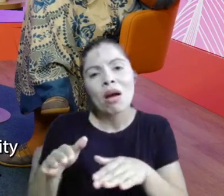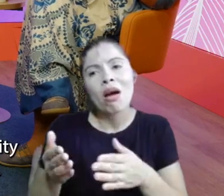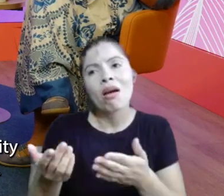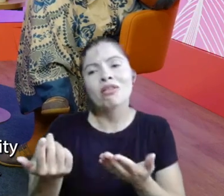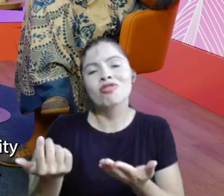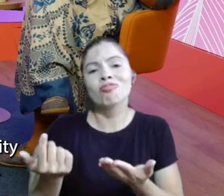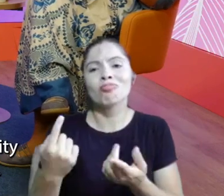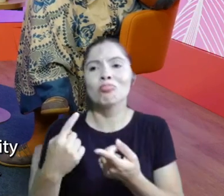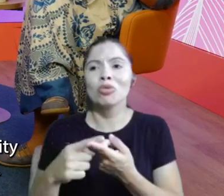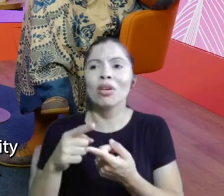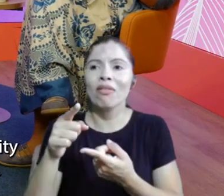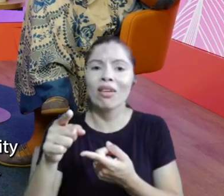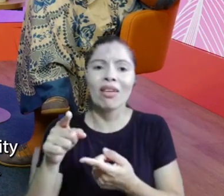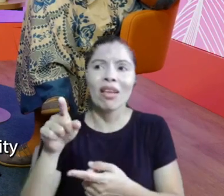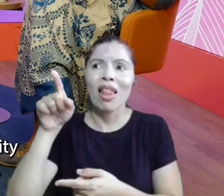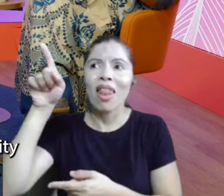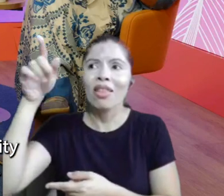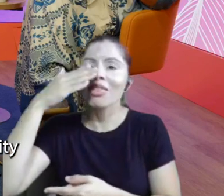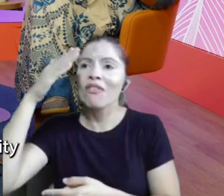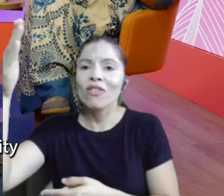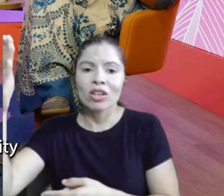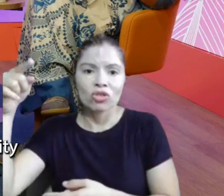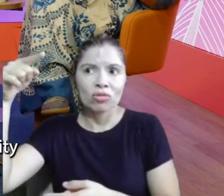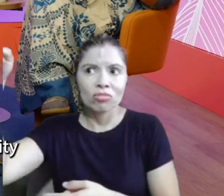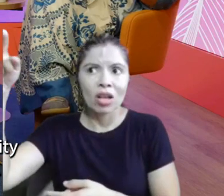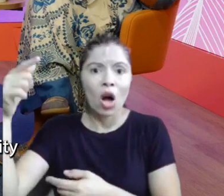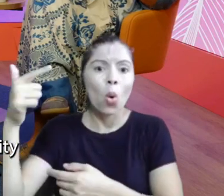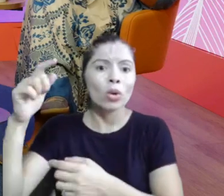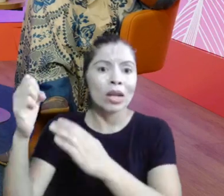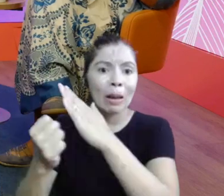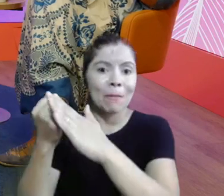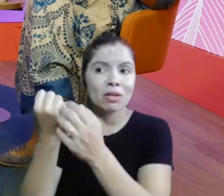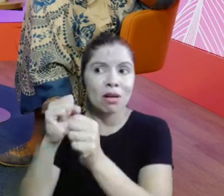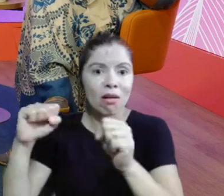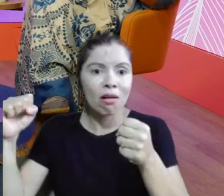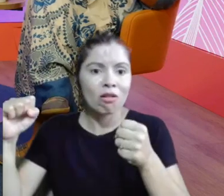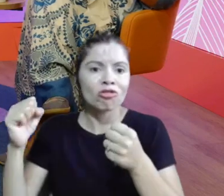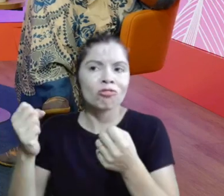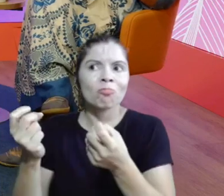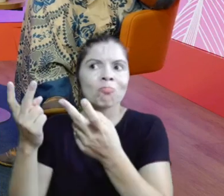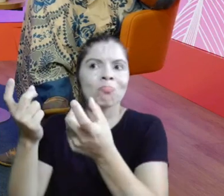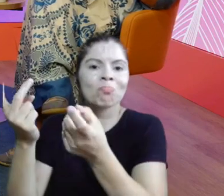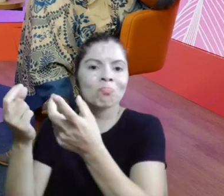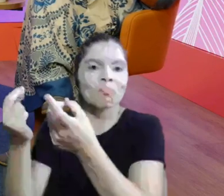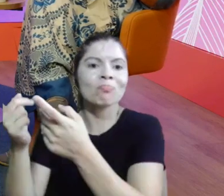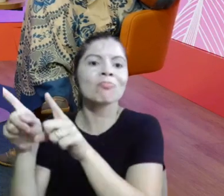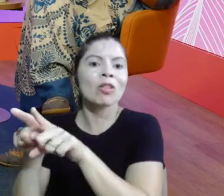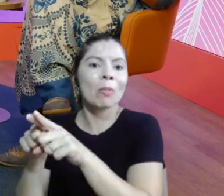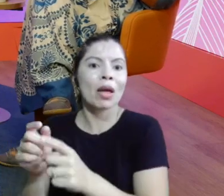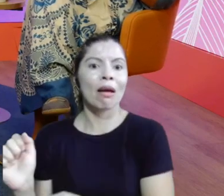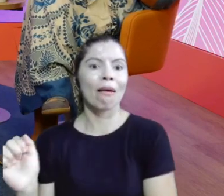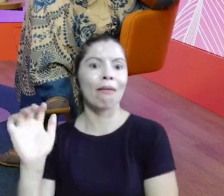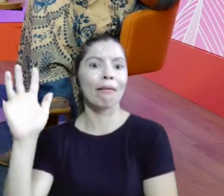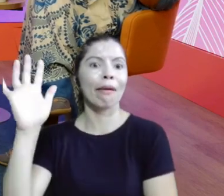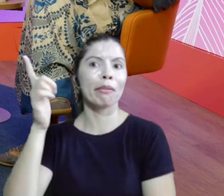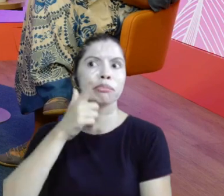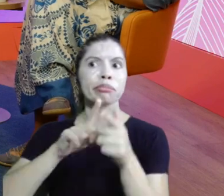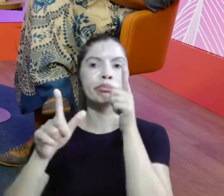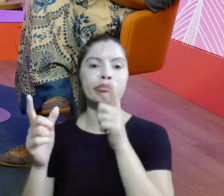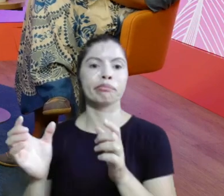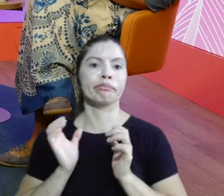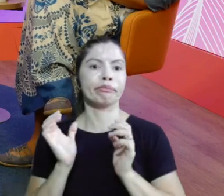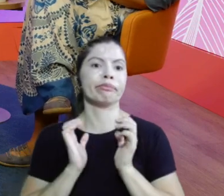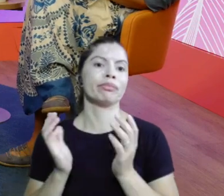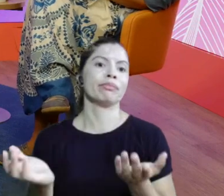baixos, porque é uma commodity, quem ganha dinheiro ela na ponta, então, mudar esse modelo mental e você faz isso, por isso que, né,